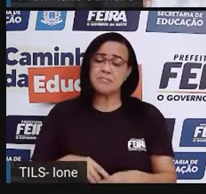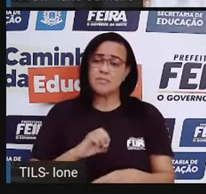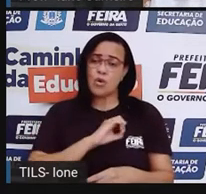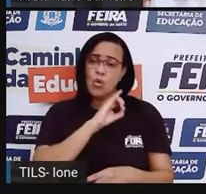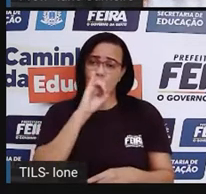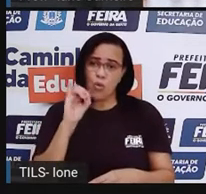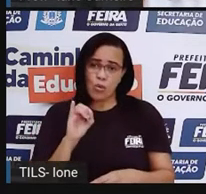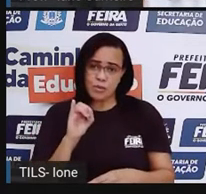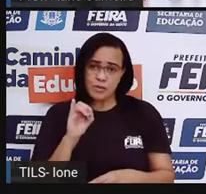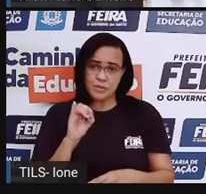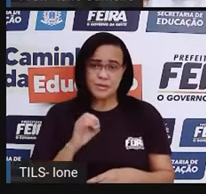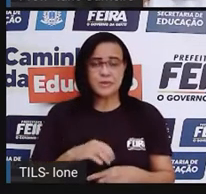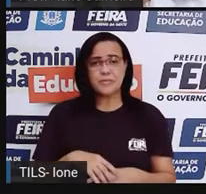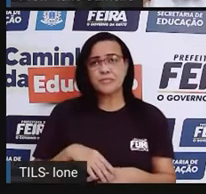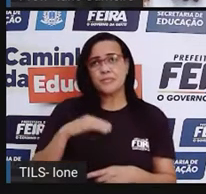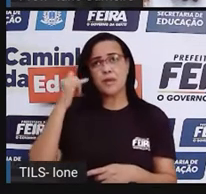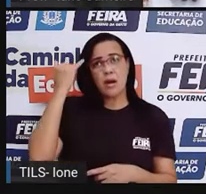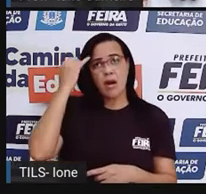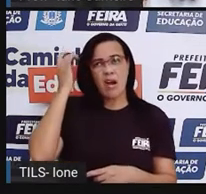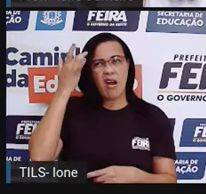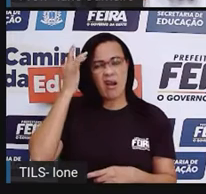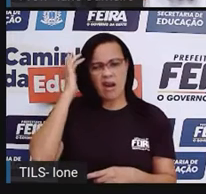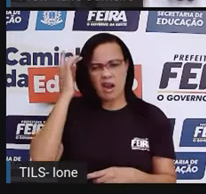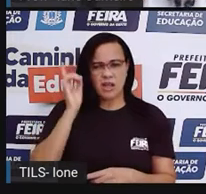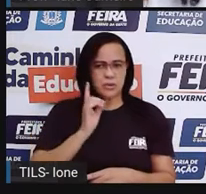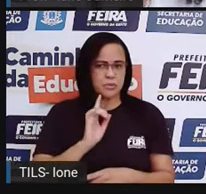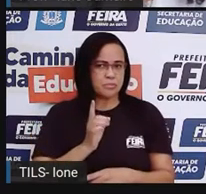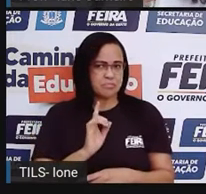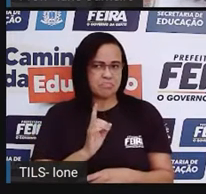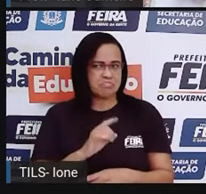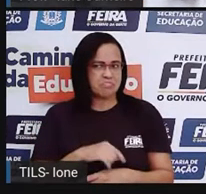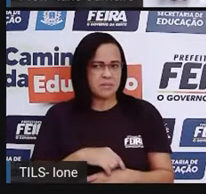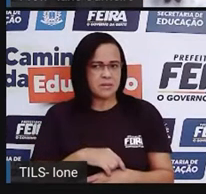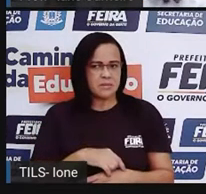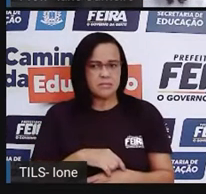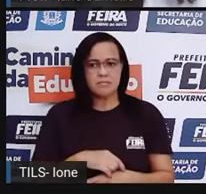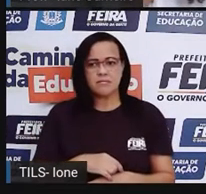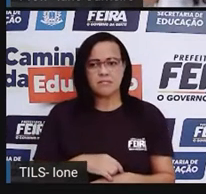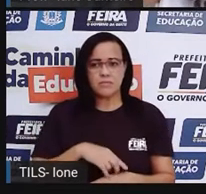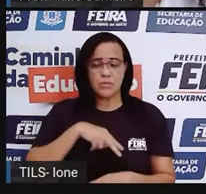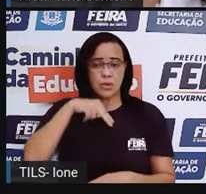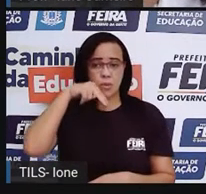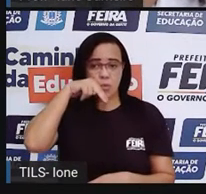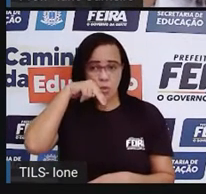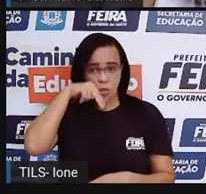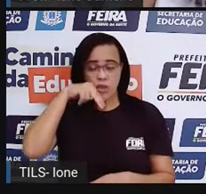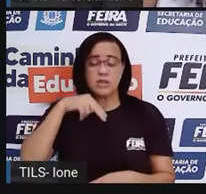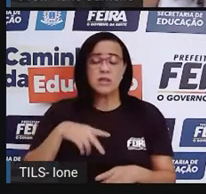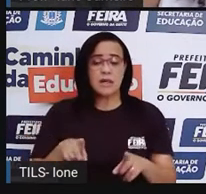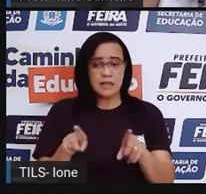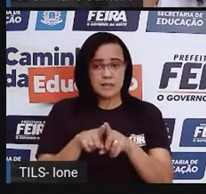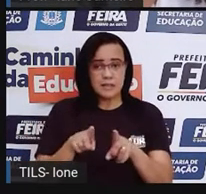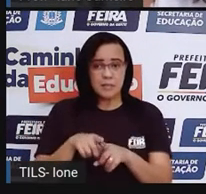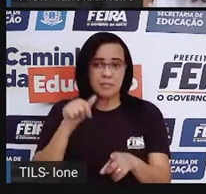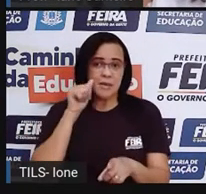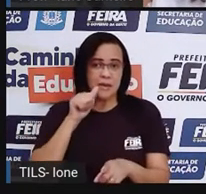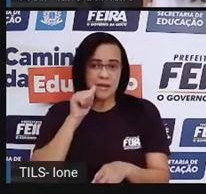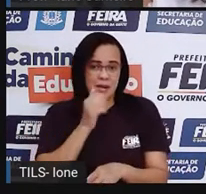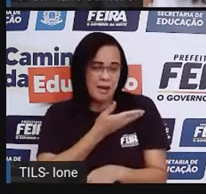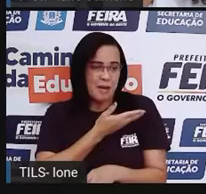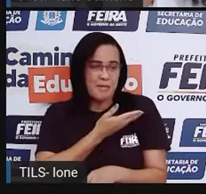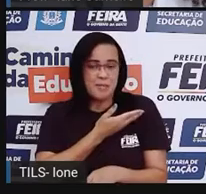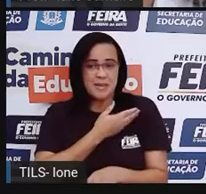Acho que não. Ó, Cebolinha aqui falando, porque Mônica e Magali tinham acabado de chegar na conversa.